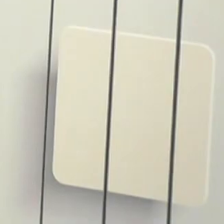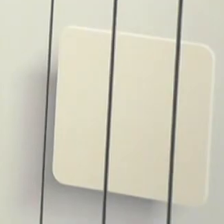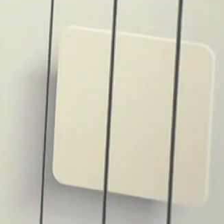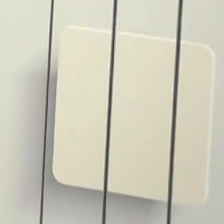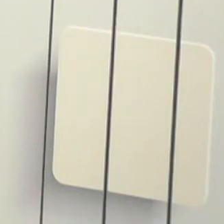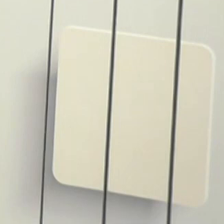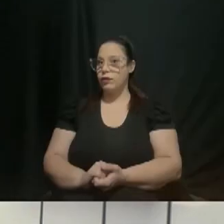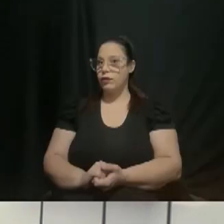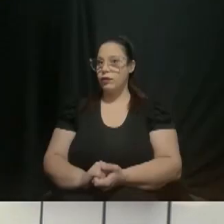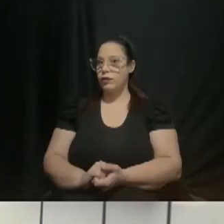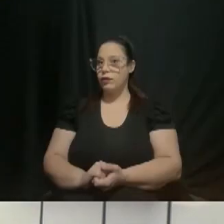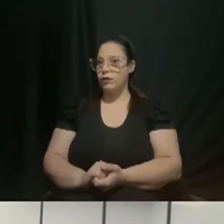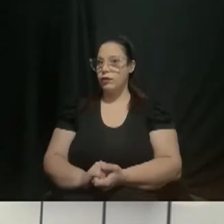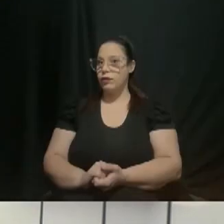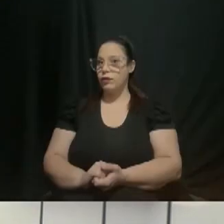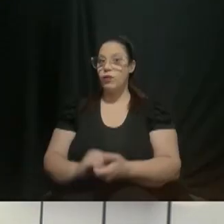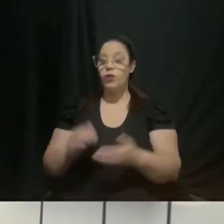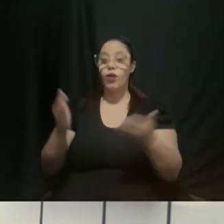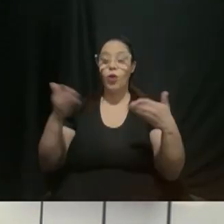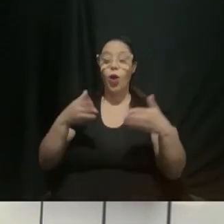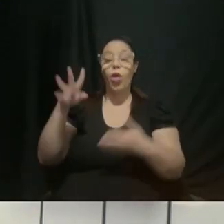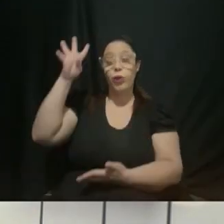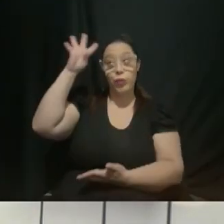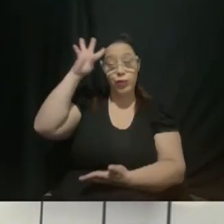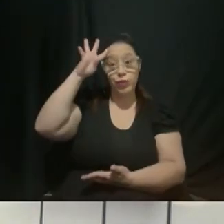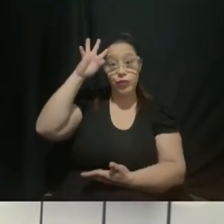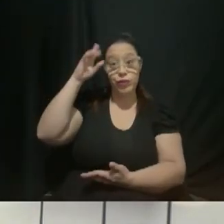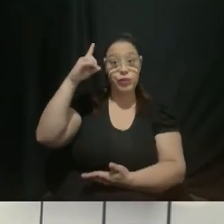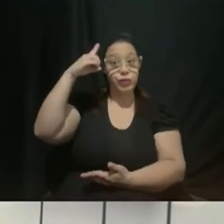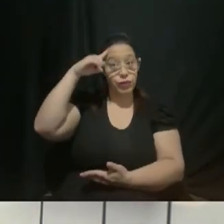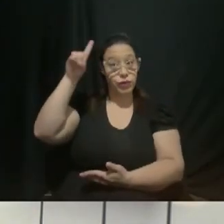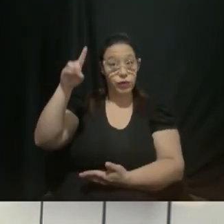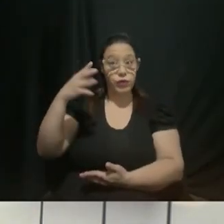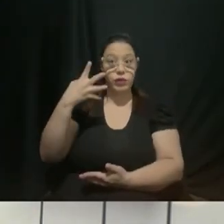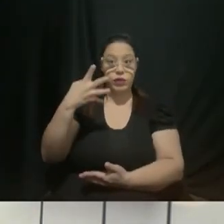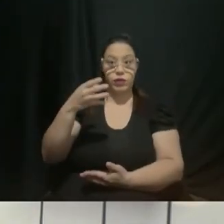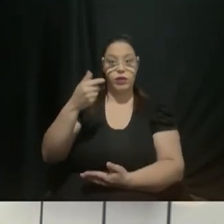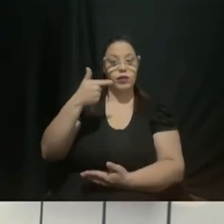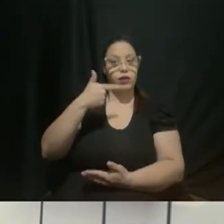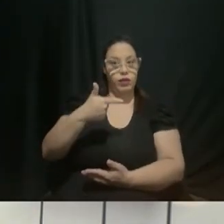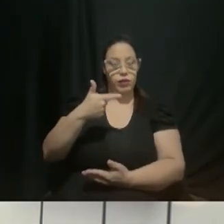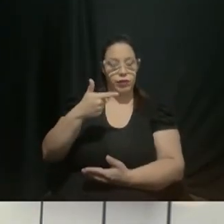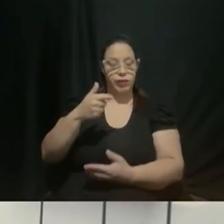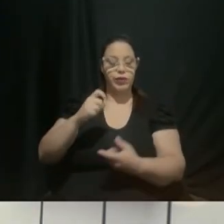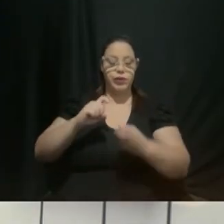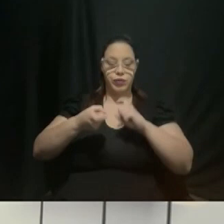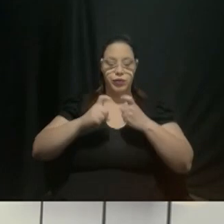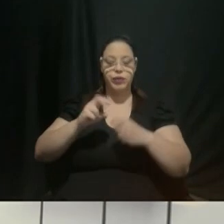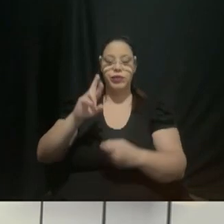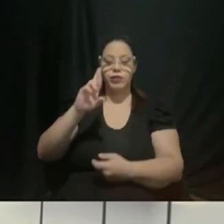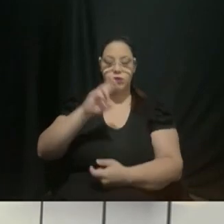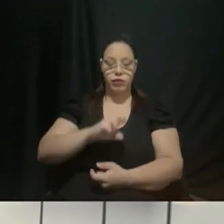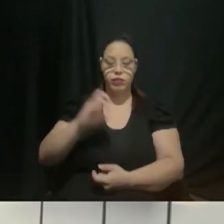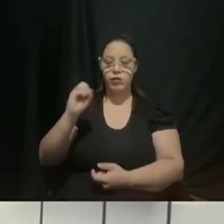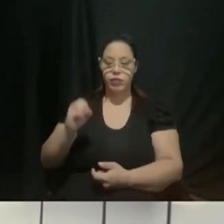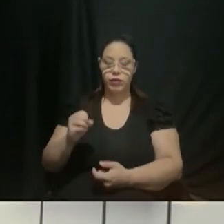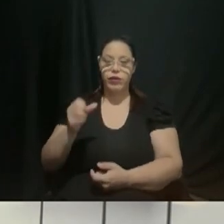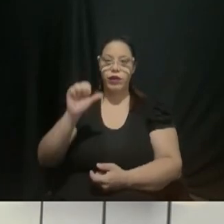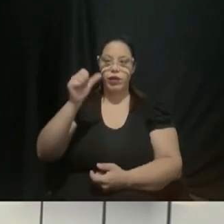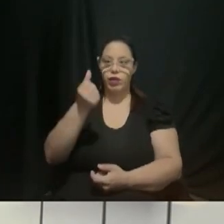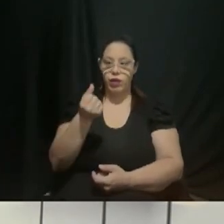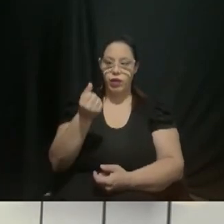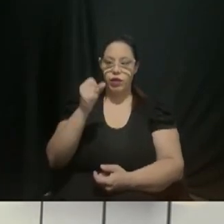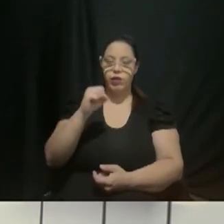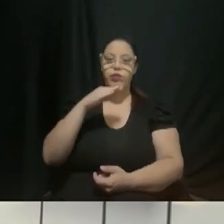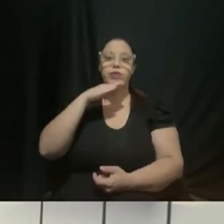Hoje é quarta-feira é dia da 42ª reunião ordinária a partir das 6h da tarde os vereadores